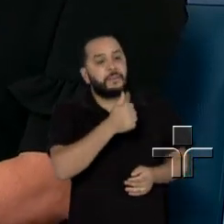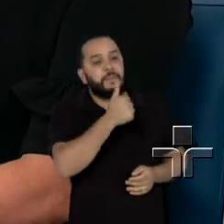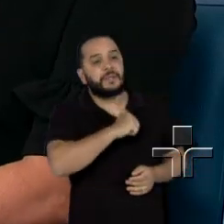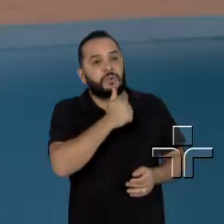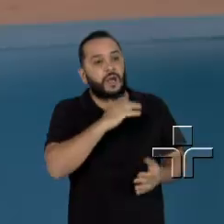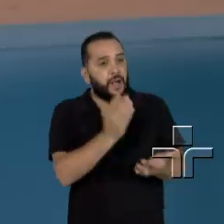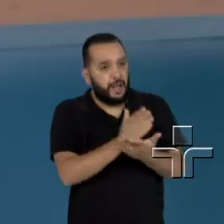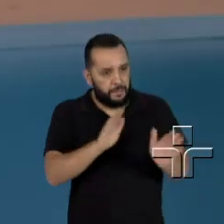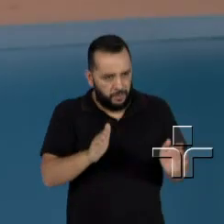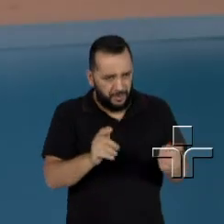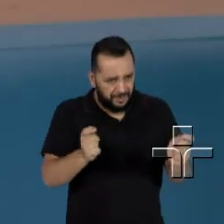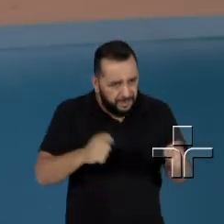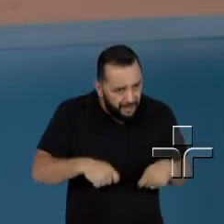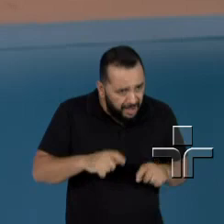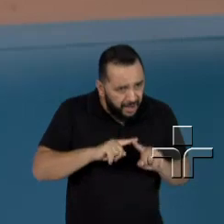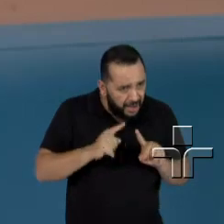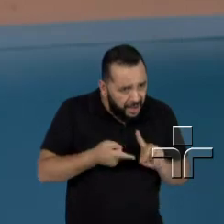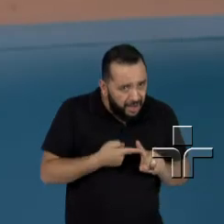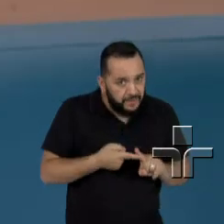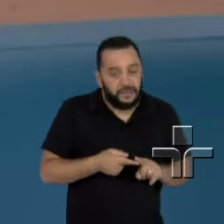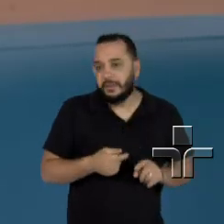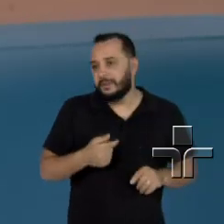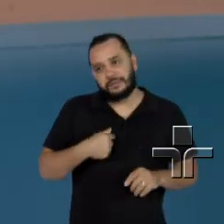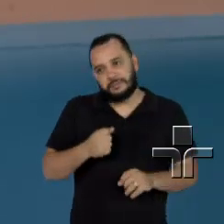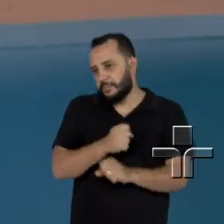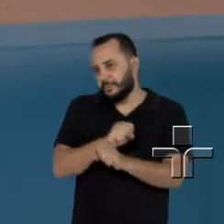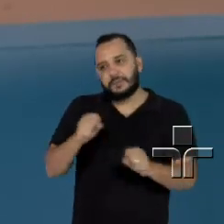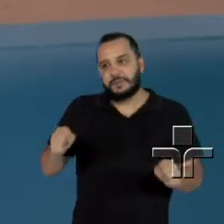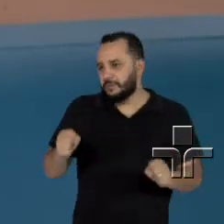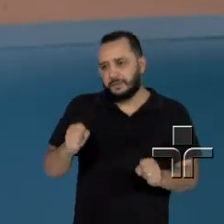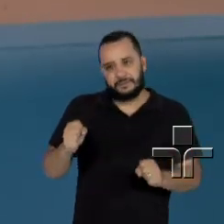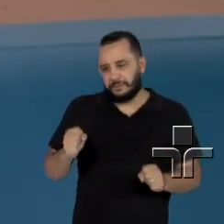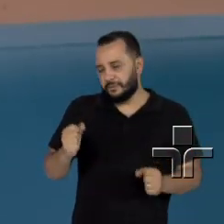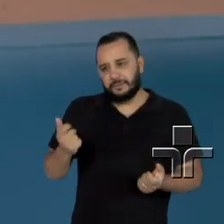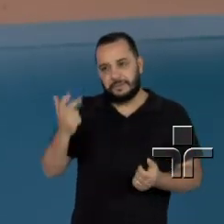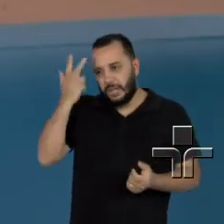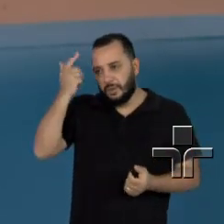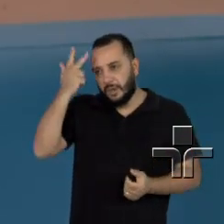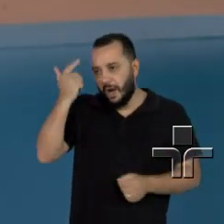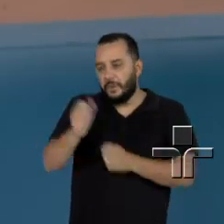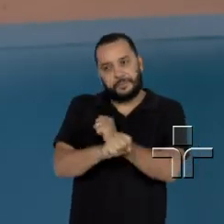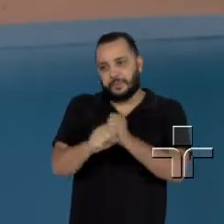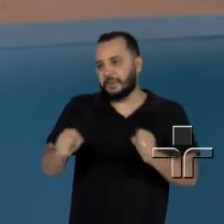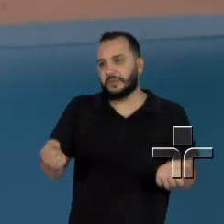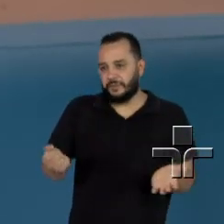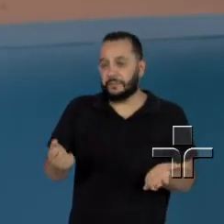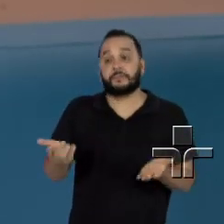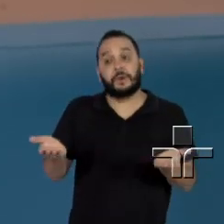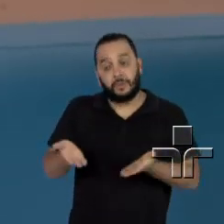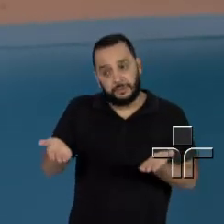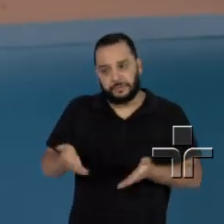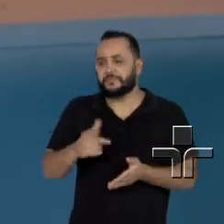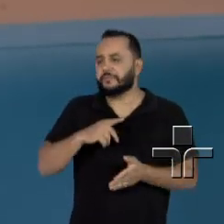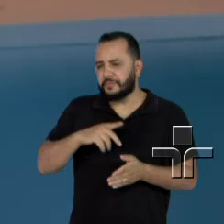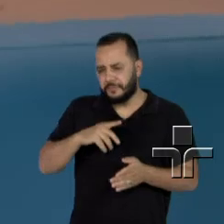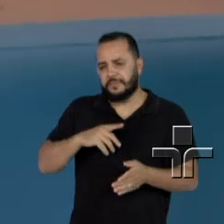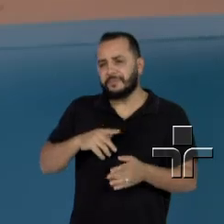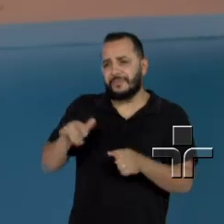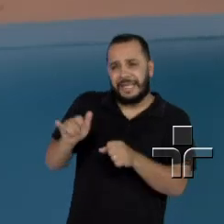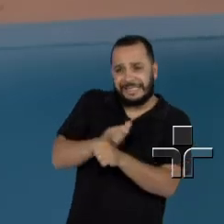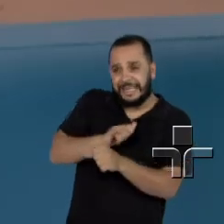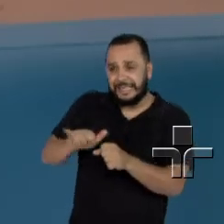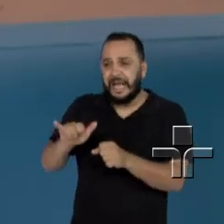engravidar ou pode acontecer? De forma natural, é impossível até o momento. Mas a gente tem hoje técnicas de reprodução assistida